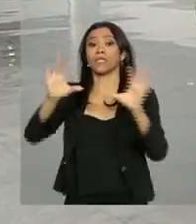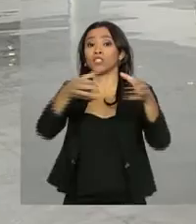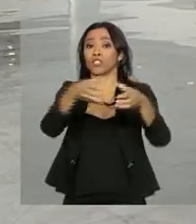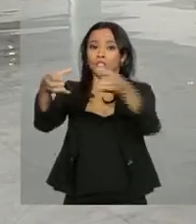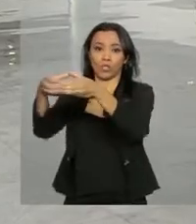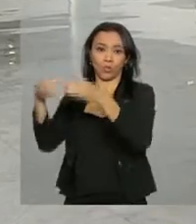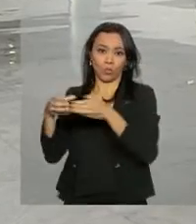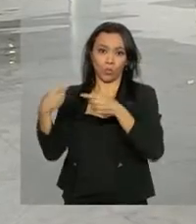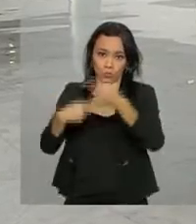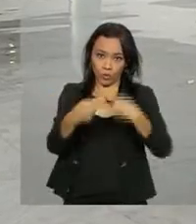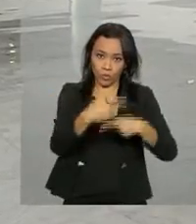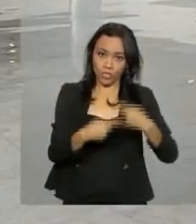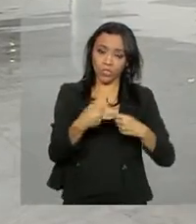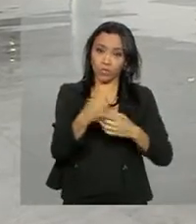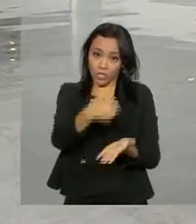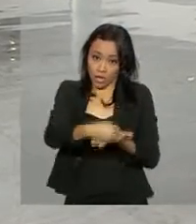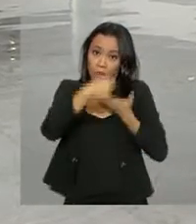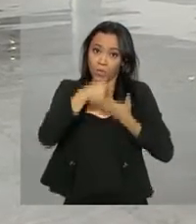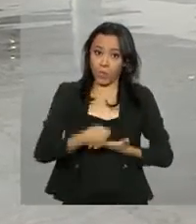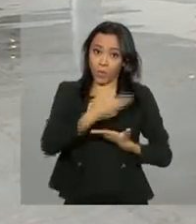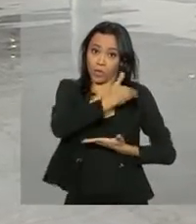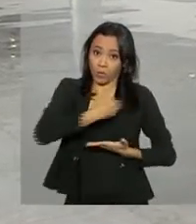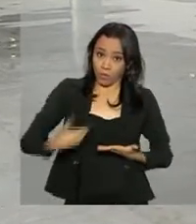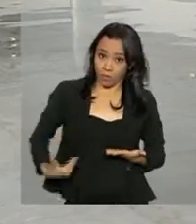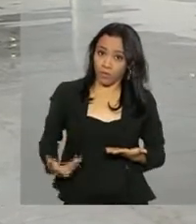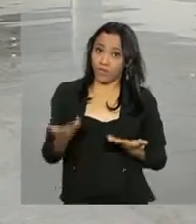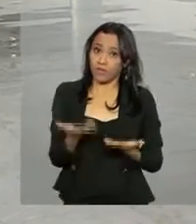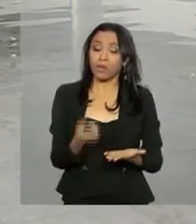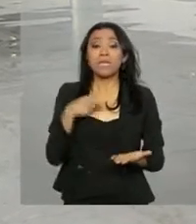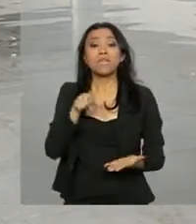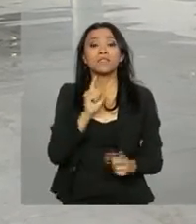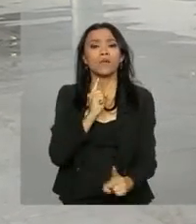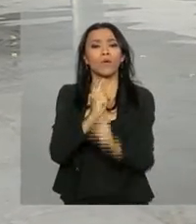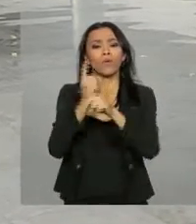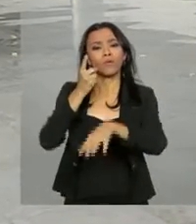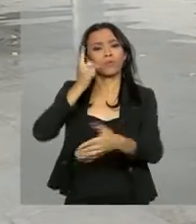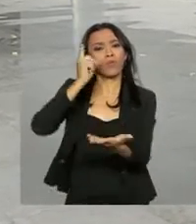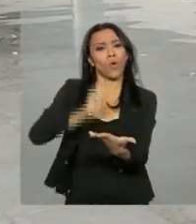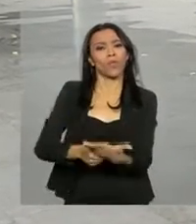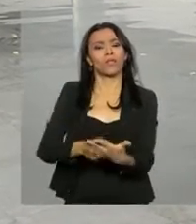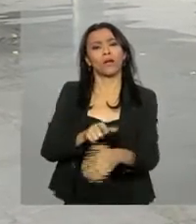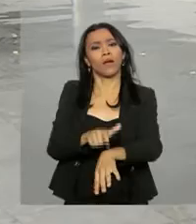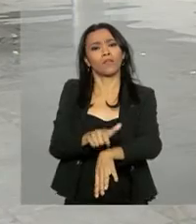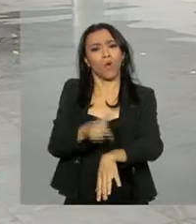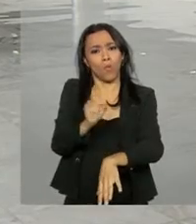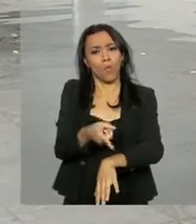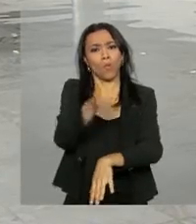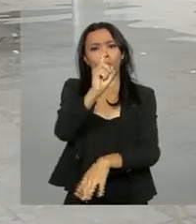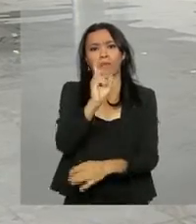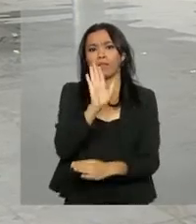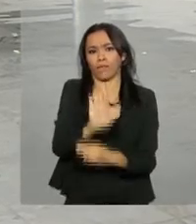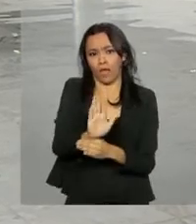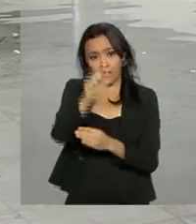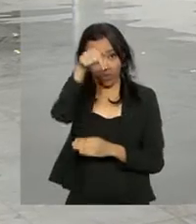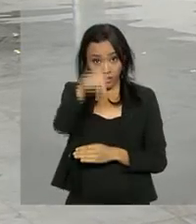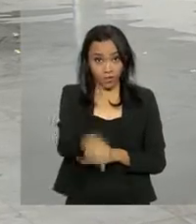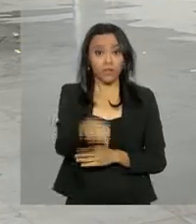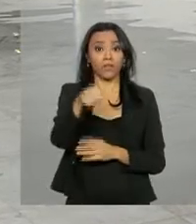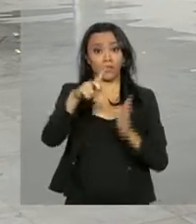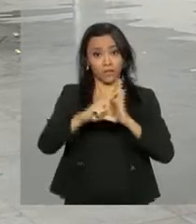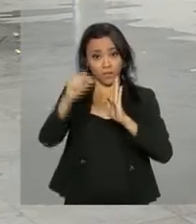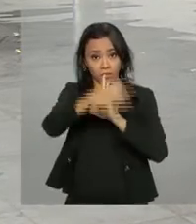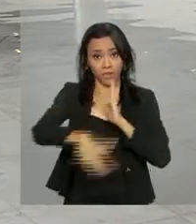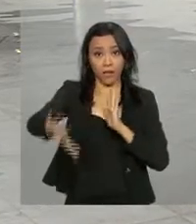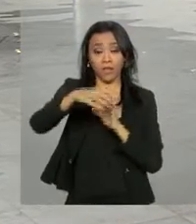base aliada e do chamado Bloco Centrão. Esse encontro está marcado para uma hora da tarde aqui no Palácio do Planalto.